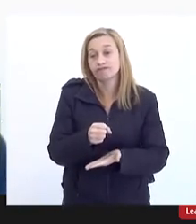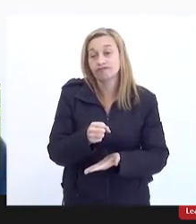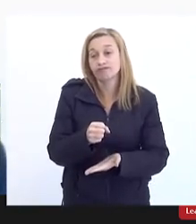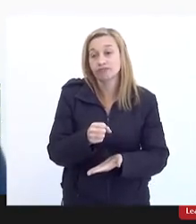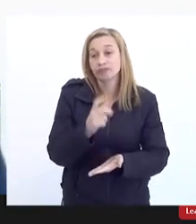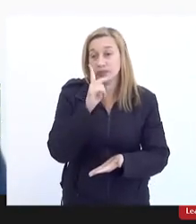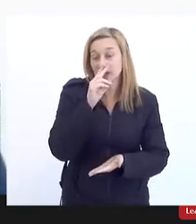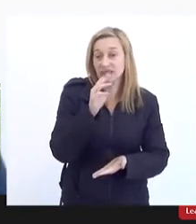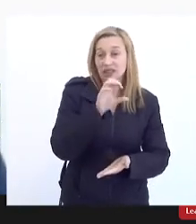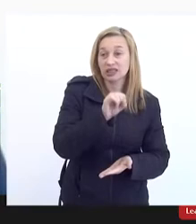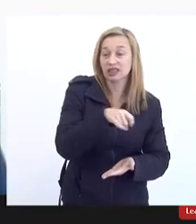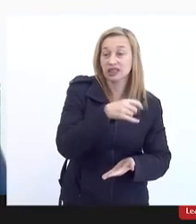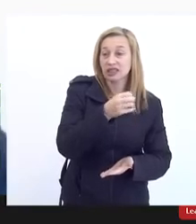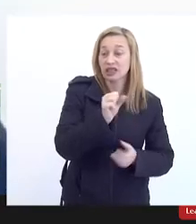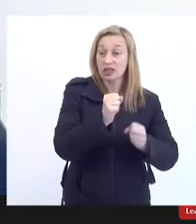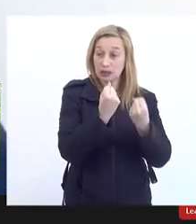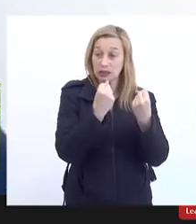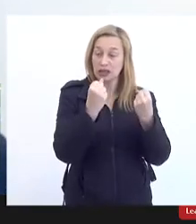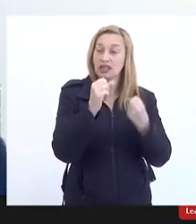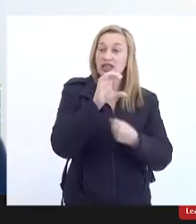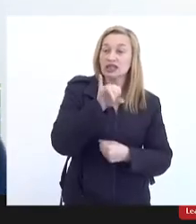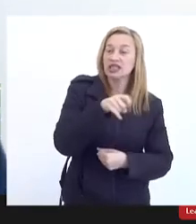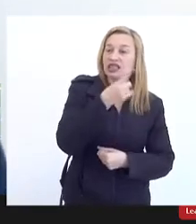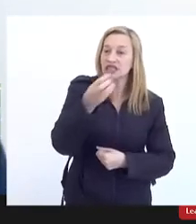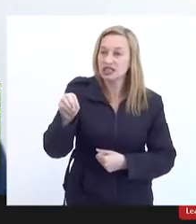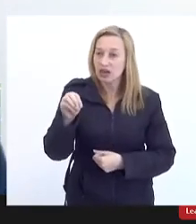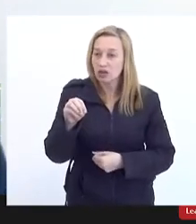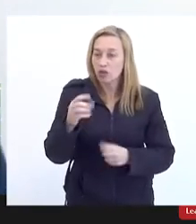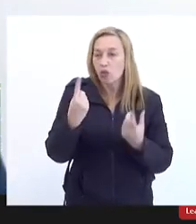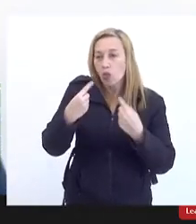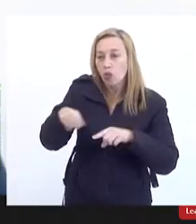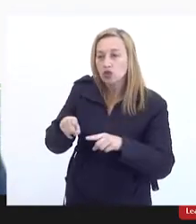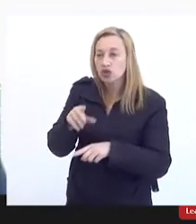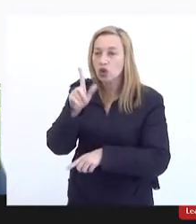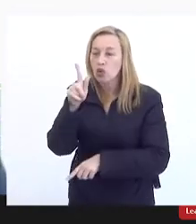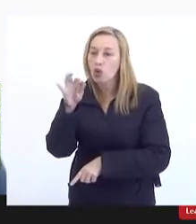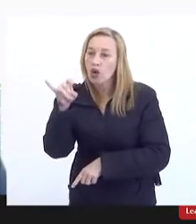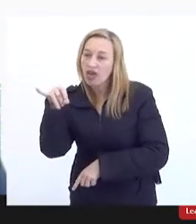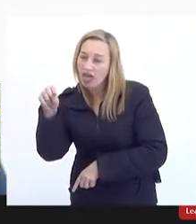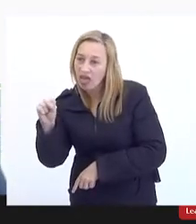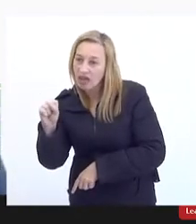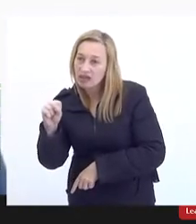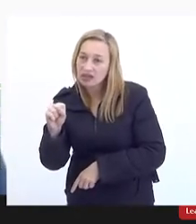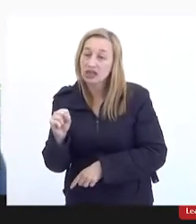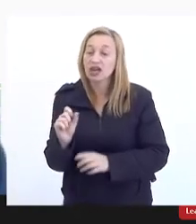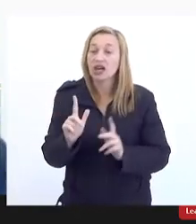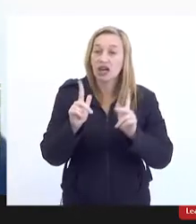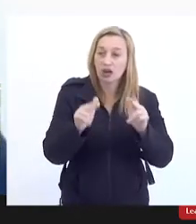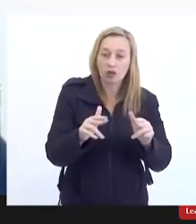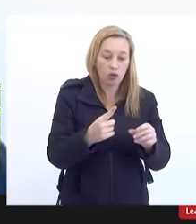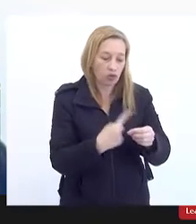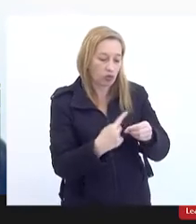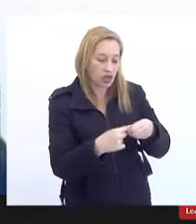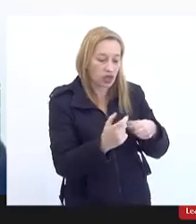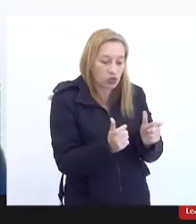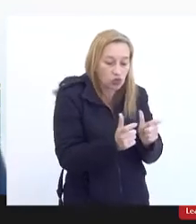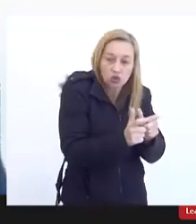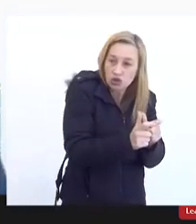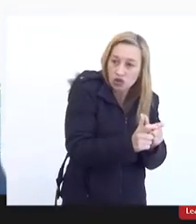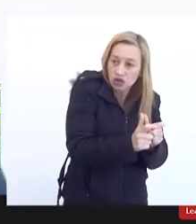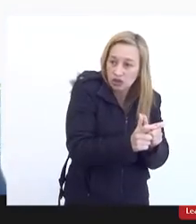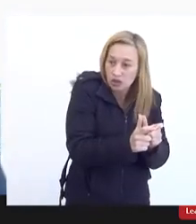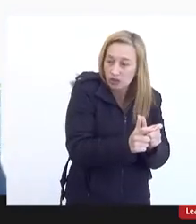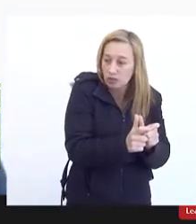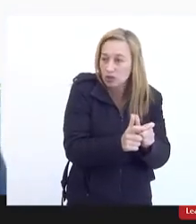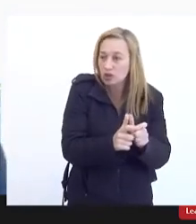agolias são as procuradorias jurídicas dos municípios principalmente dos pequenos municípios com uma pequena equipe